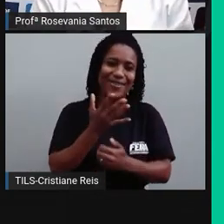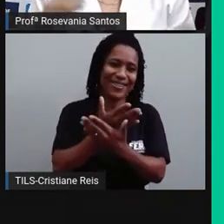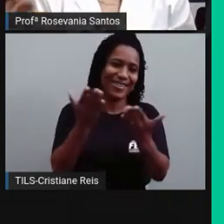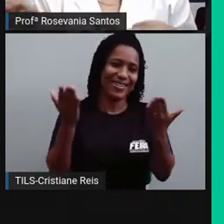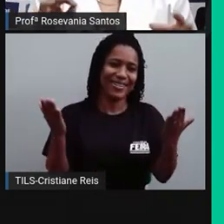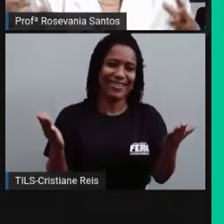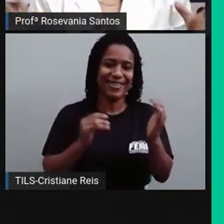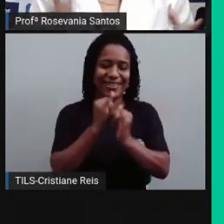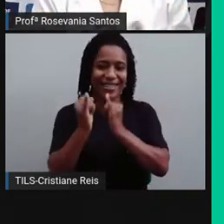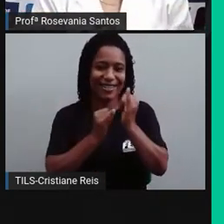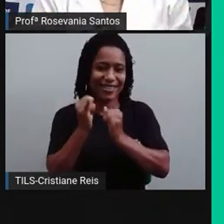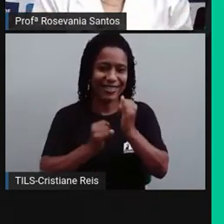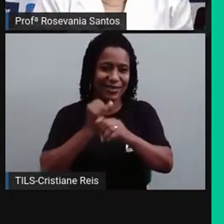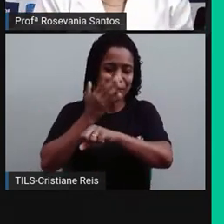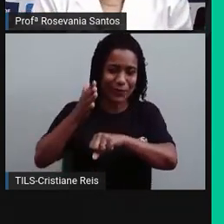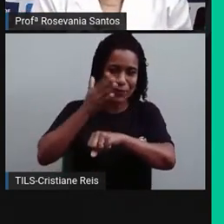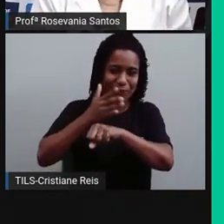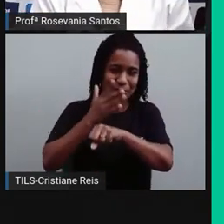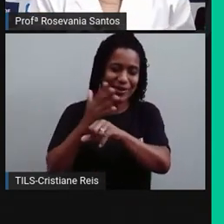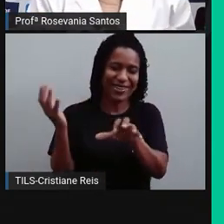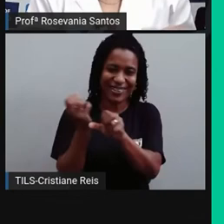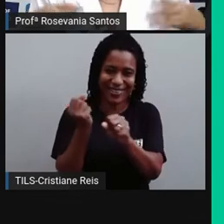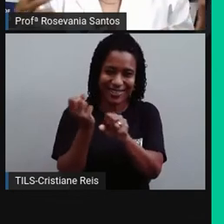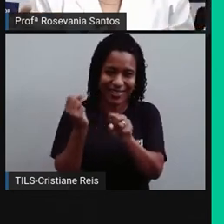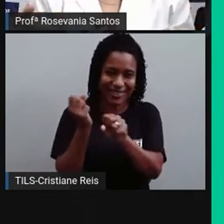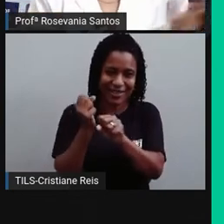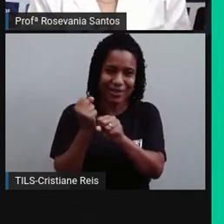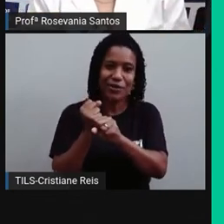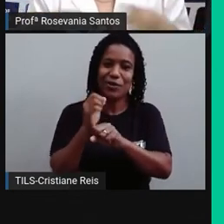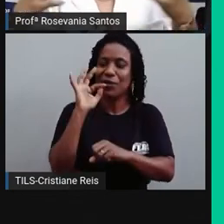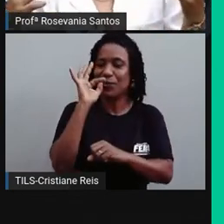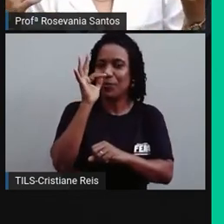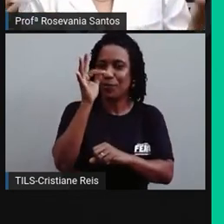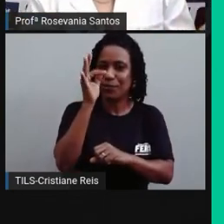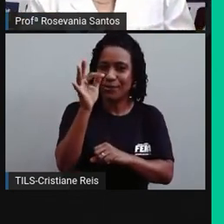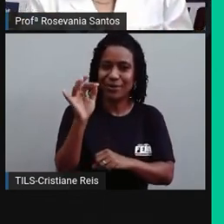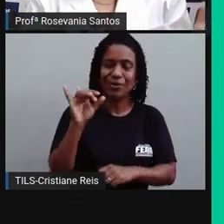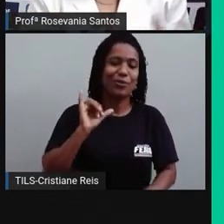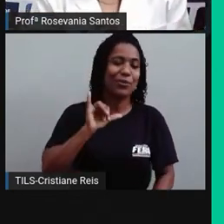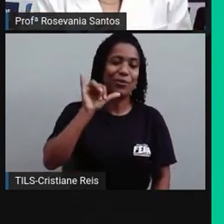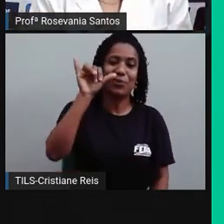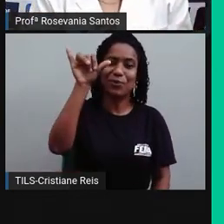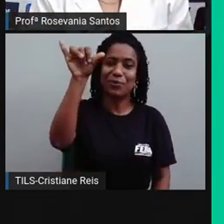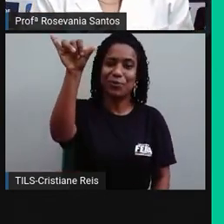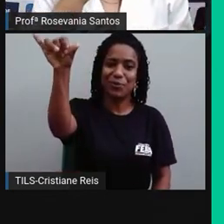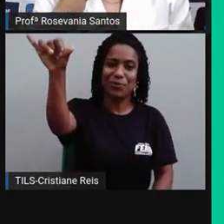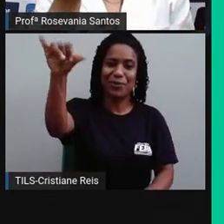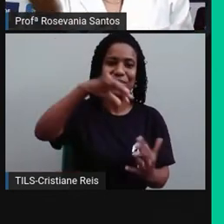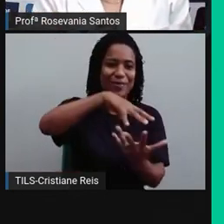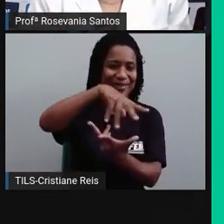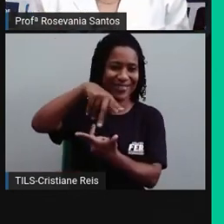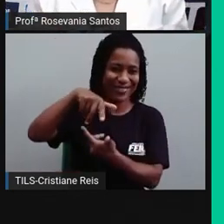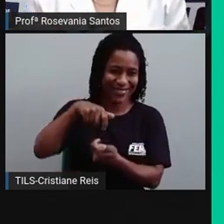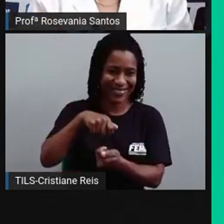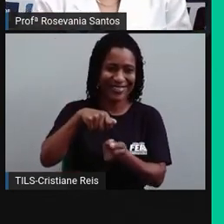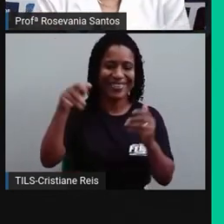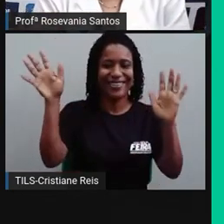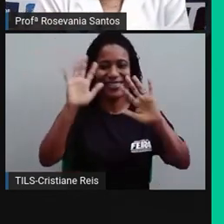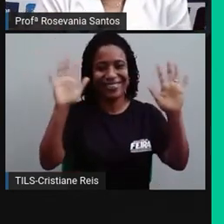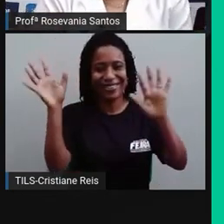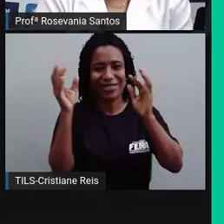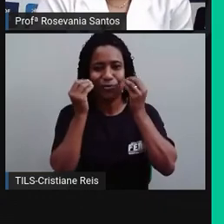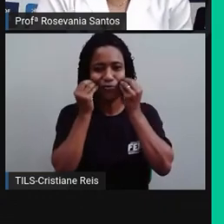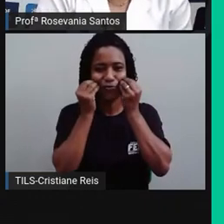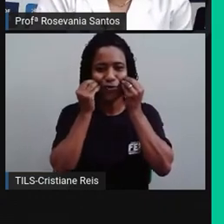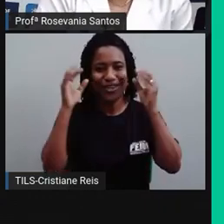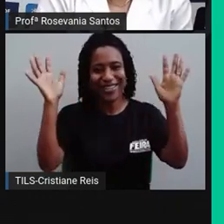internet e fica lá treinando fazendo as continhas para quando você tiver maior e poder viajar aí pelo mundo todo. Beijão por ter ficado com a